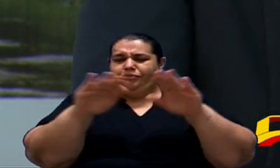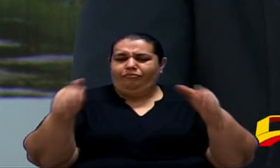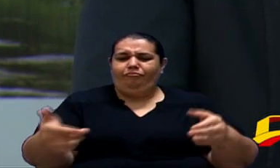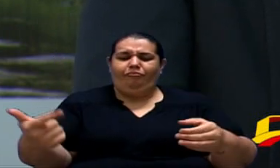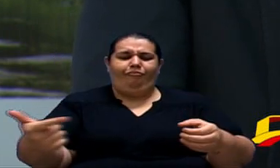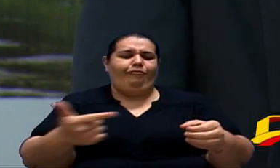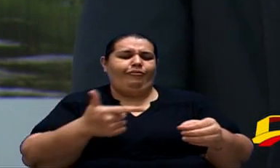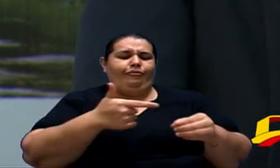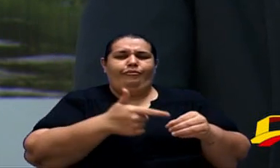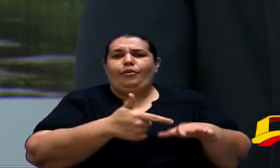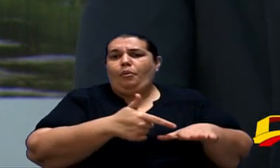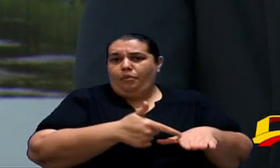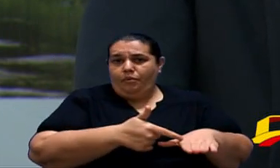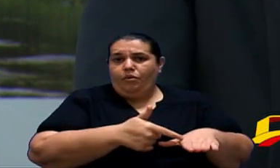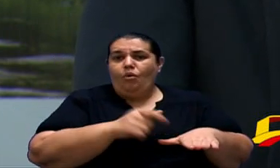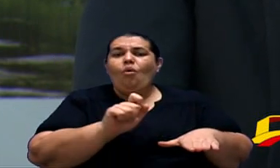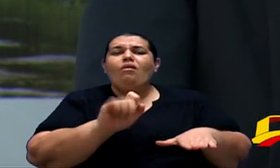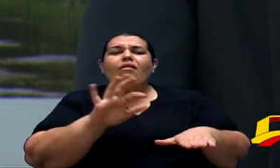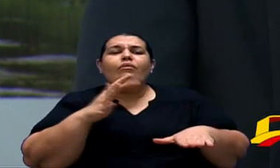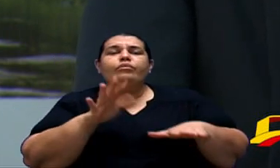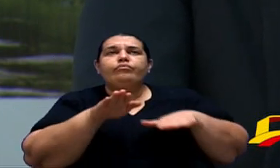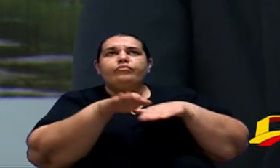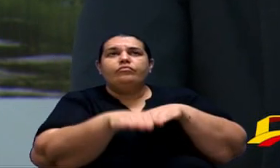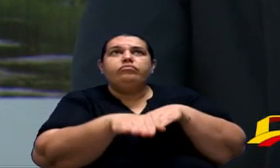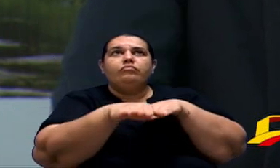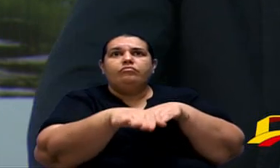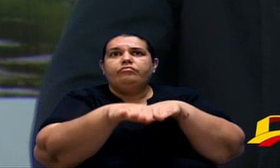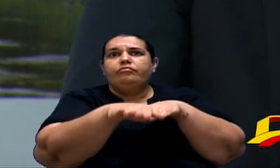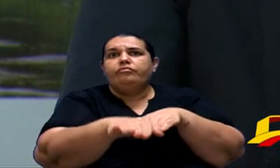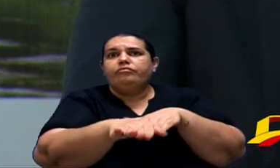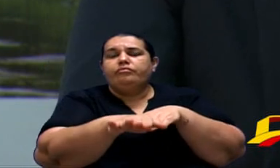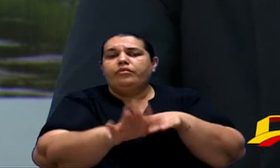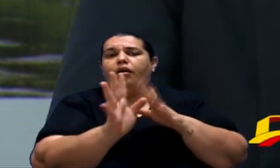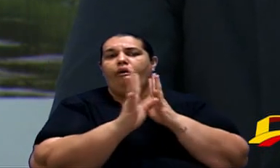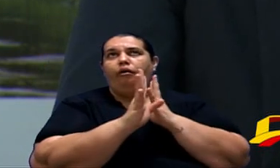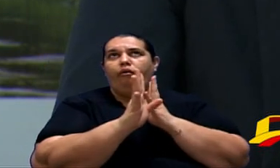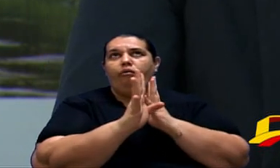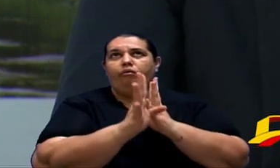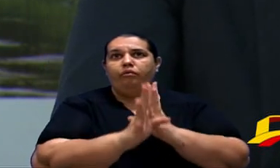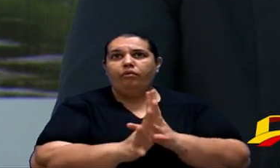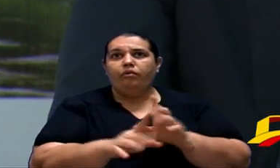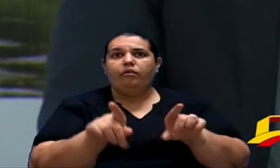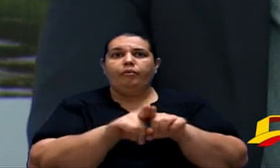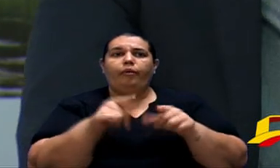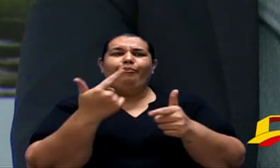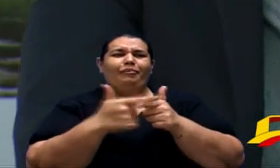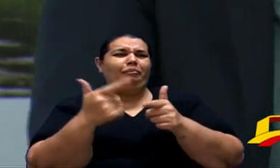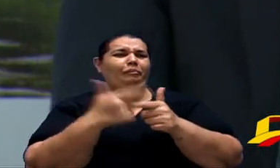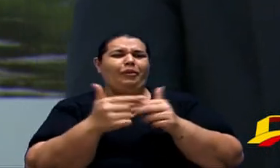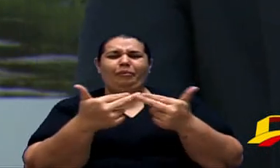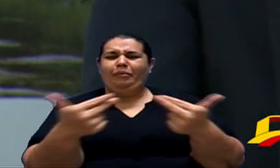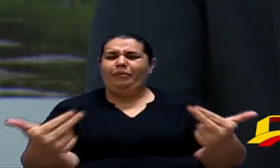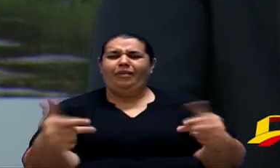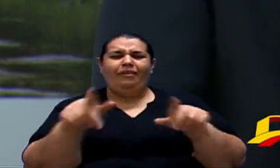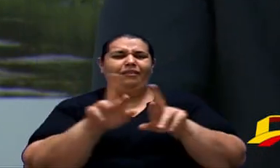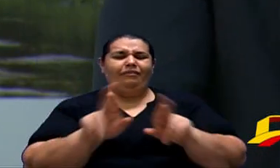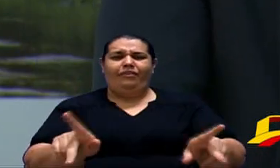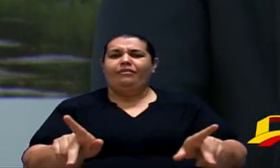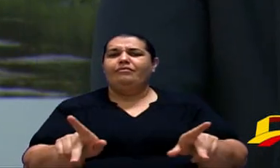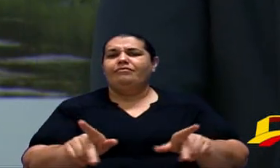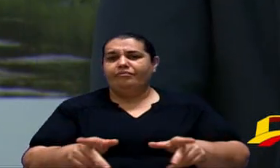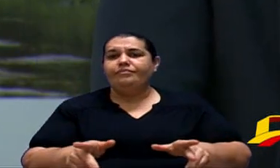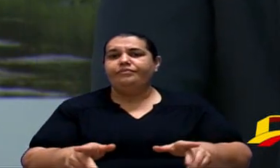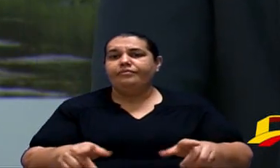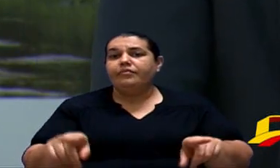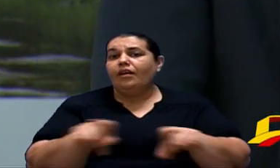poderia ocasionar tumulto, filas dentre diversas outras situações. Também de maneira